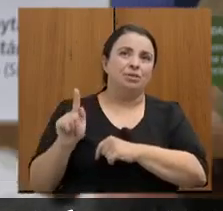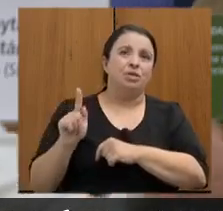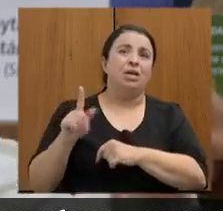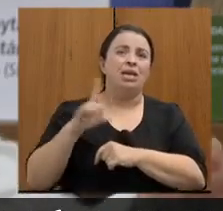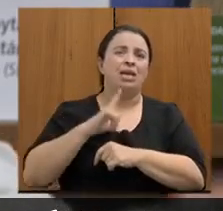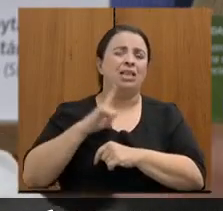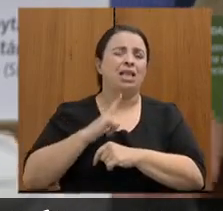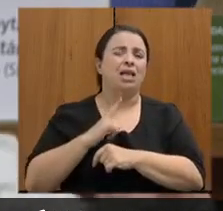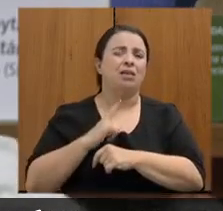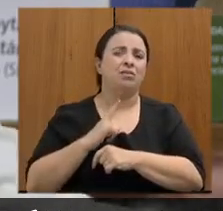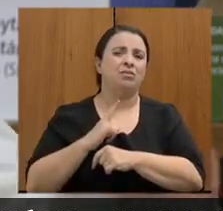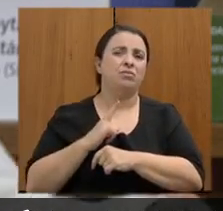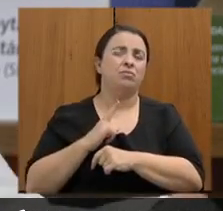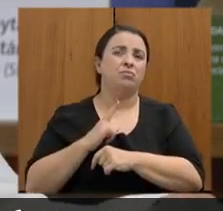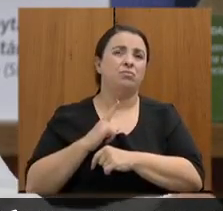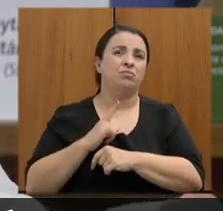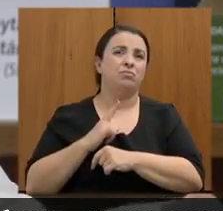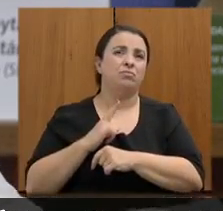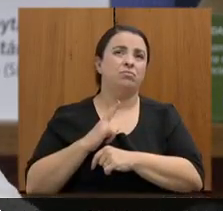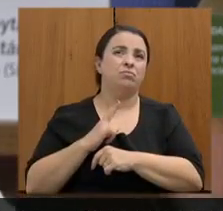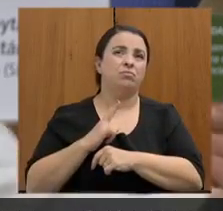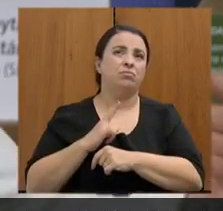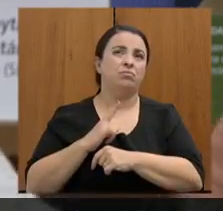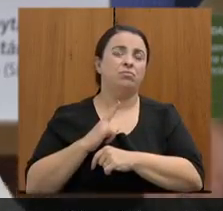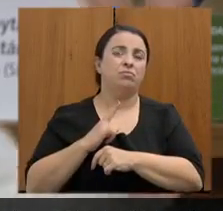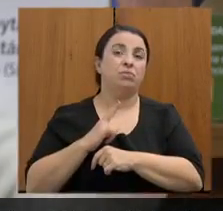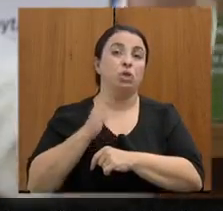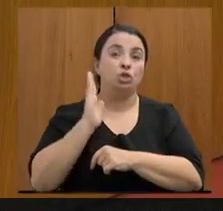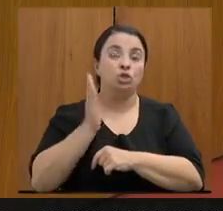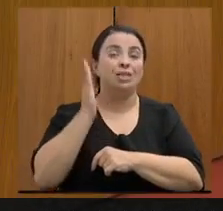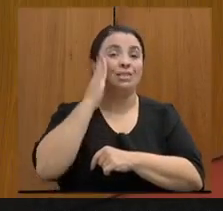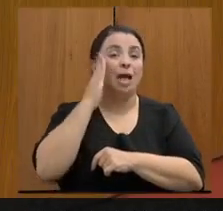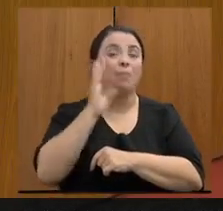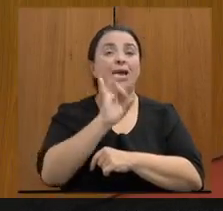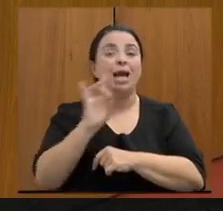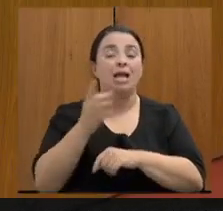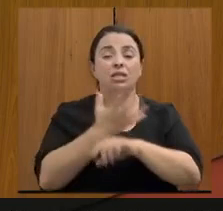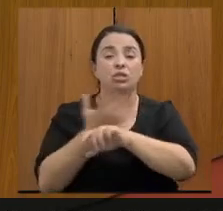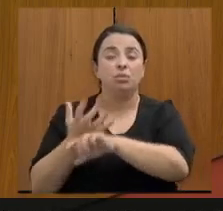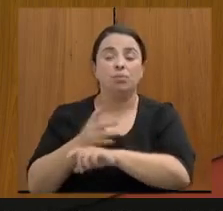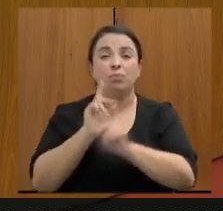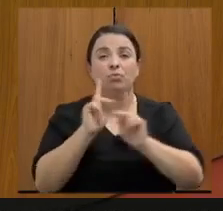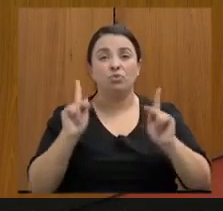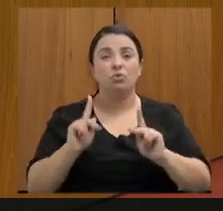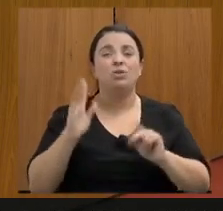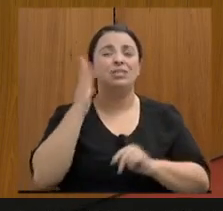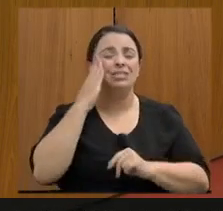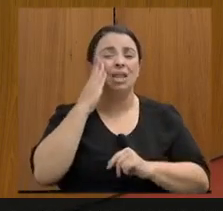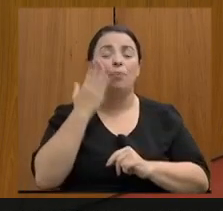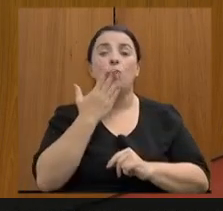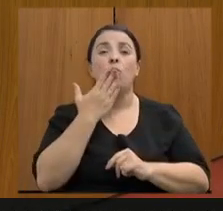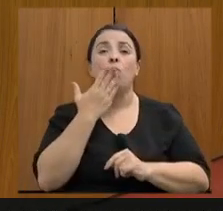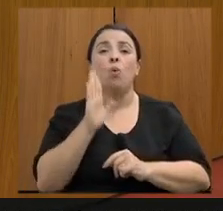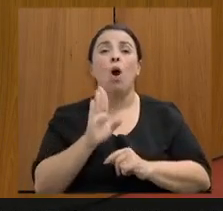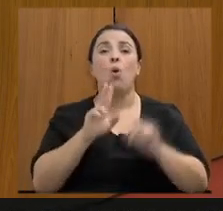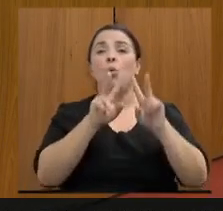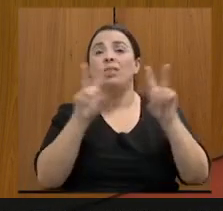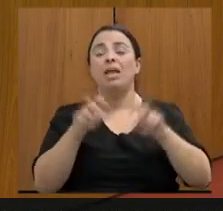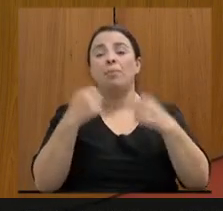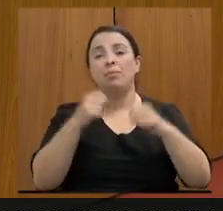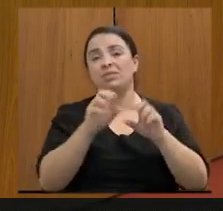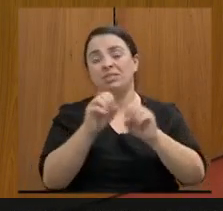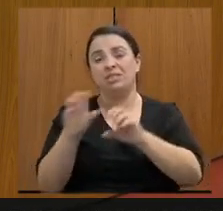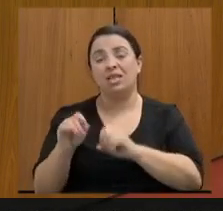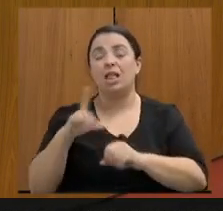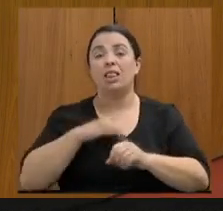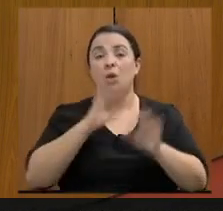ou seja um professor de geografia sabe o que ele tem que ensinar está descrito no currículo de referência de Minas Gerais no plano de curso